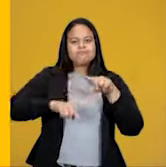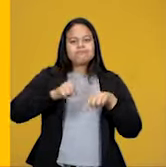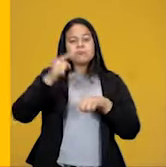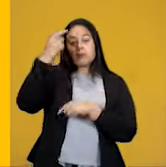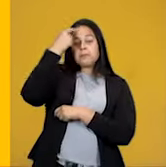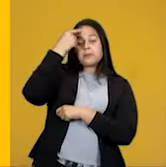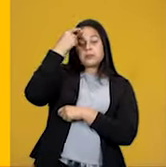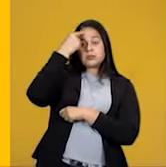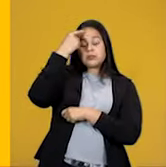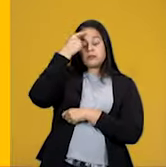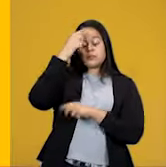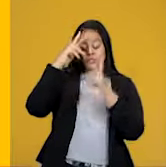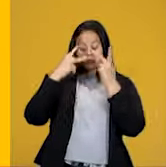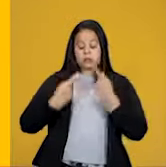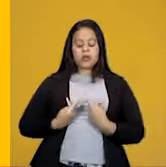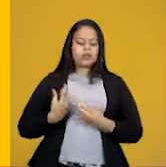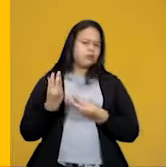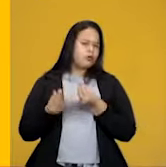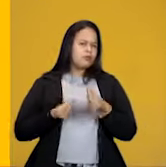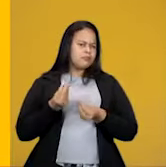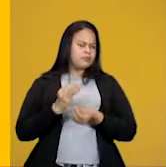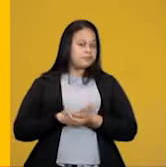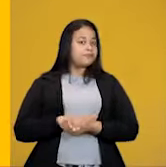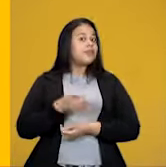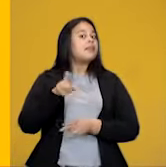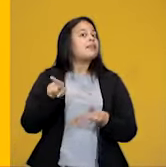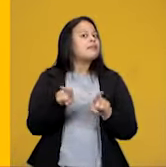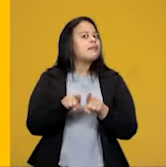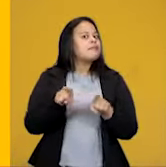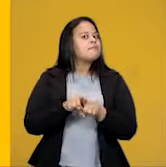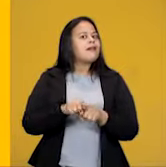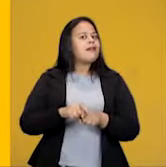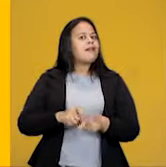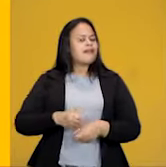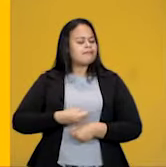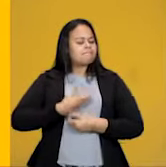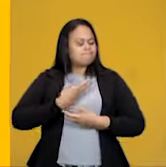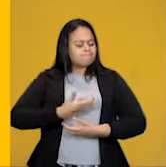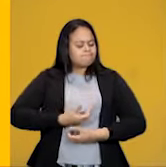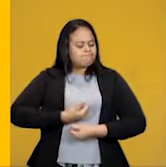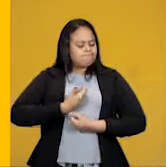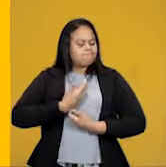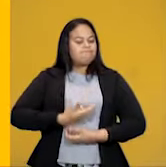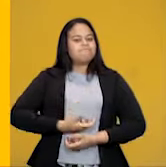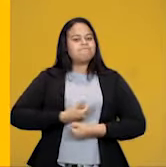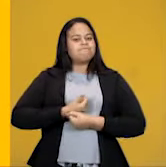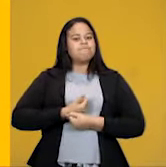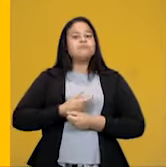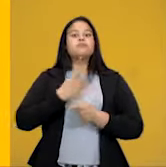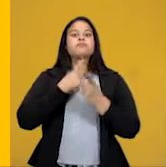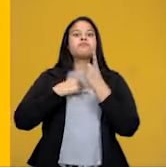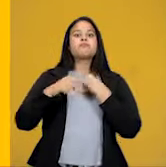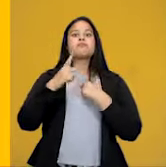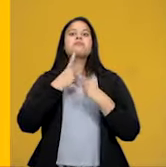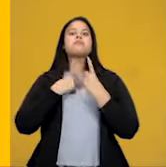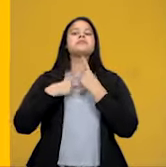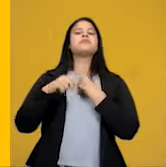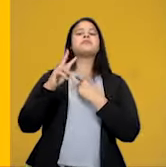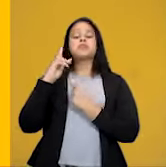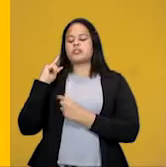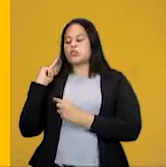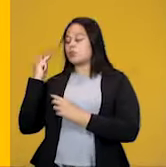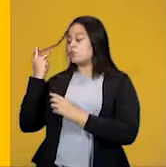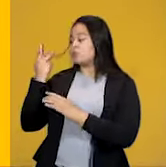pensamento do ser humano, assim como suas emoções, seus anseios, sua história,